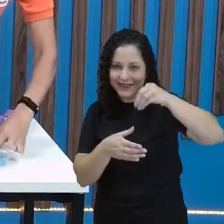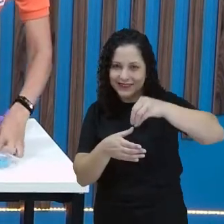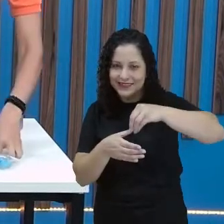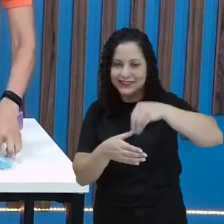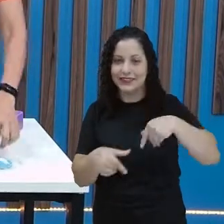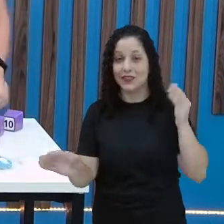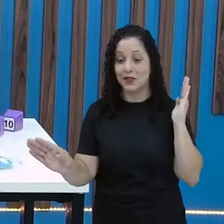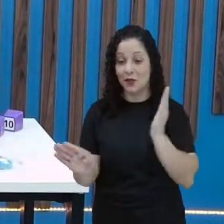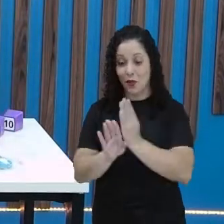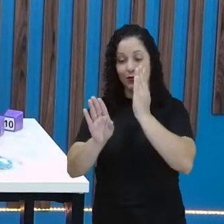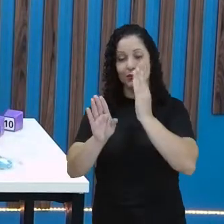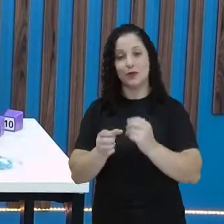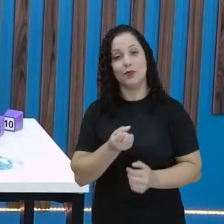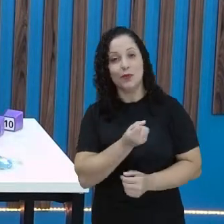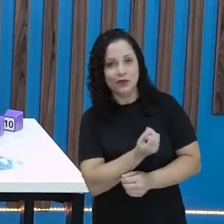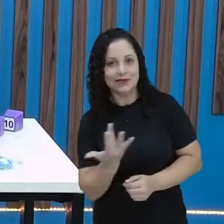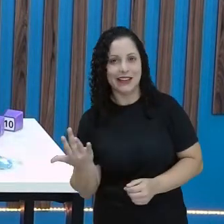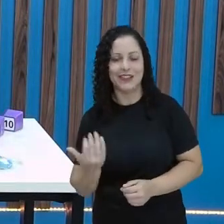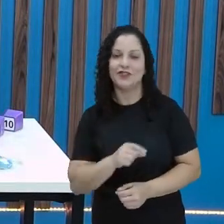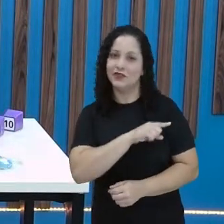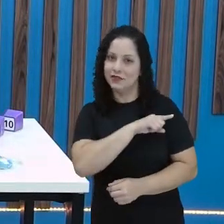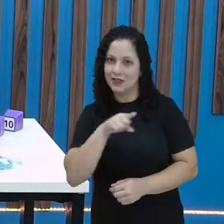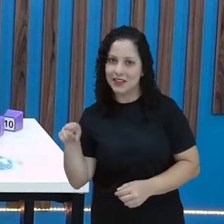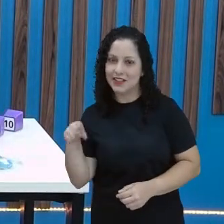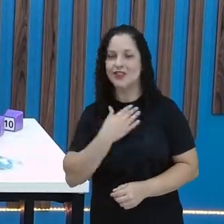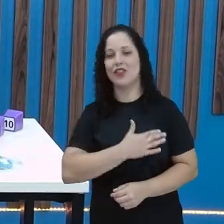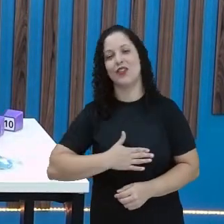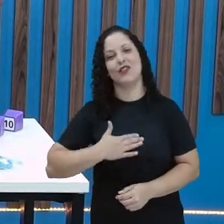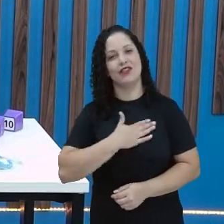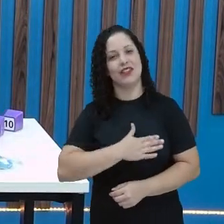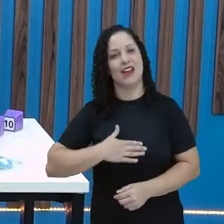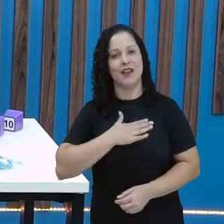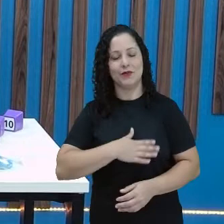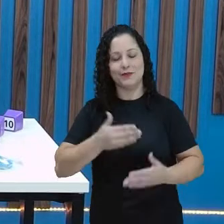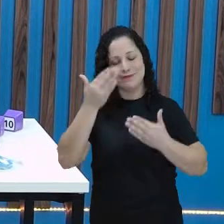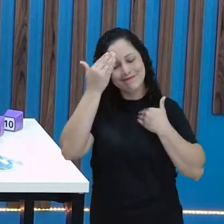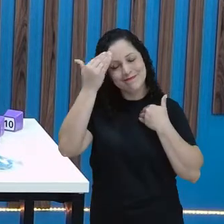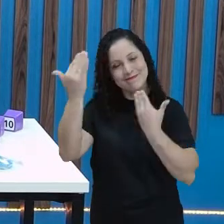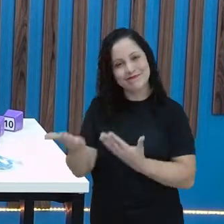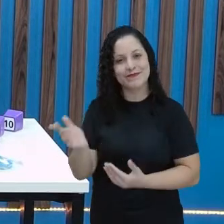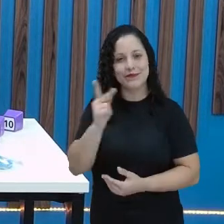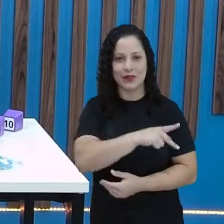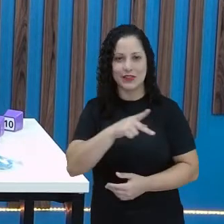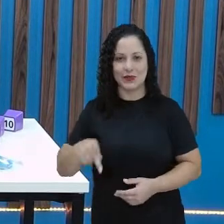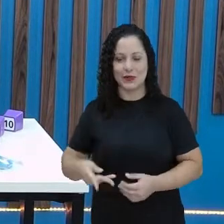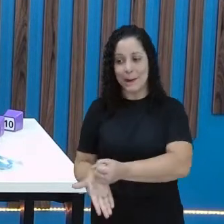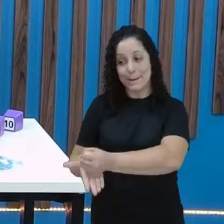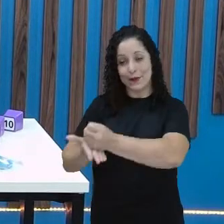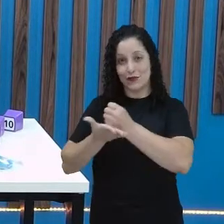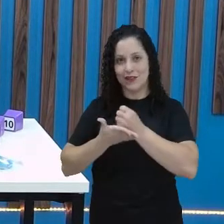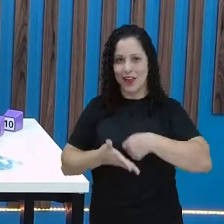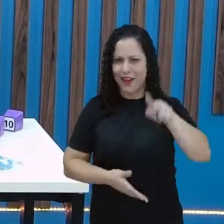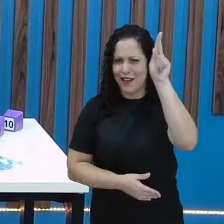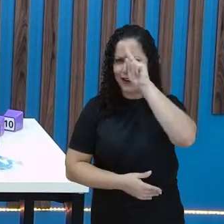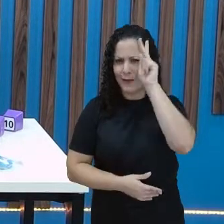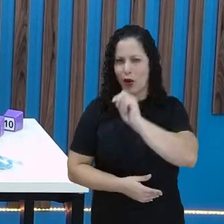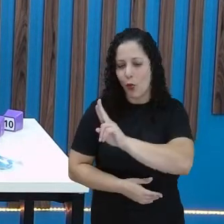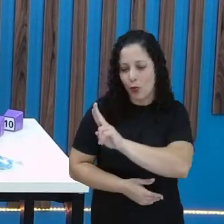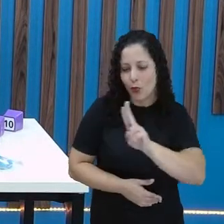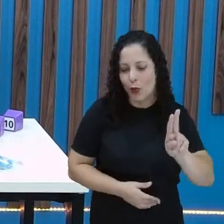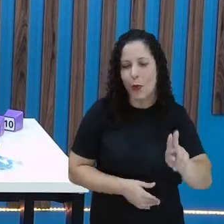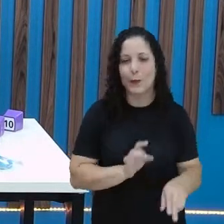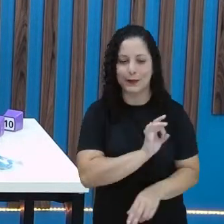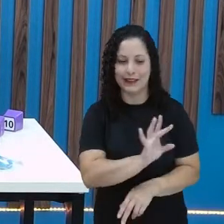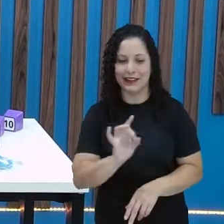o último saquinho. Espero que vocês tenham gostado. Obrigada, professora Aís, por ter me ajudado a lembrar os nomes, né? Porque